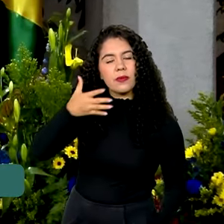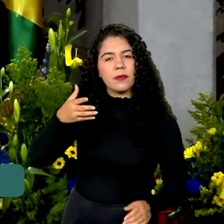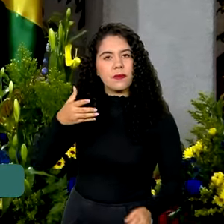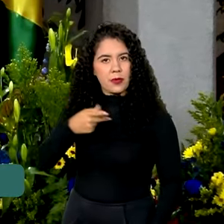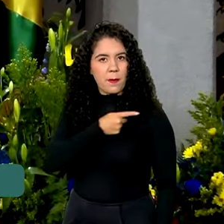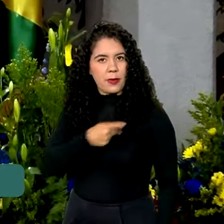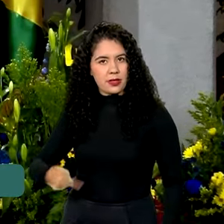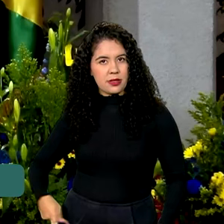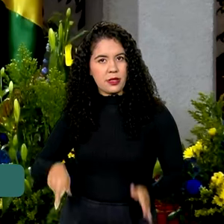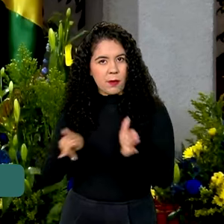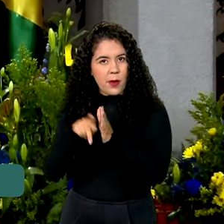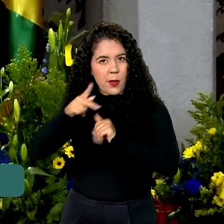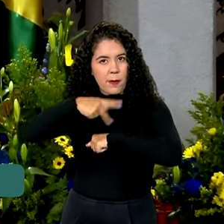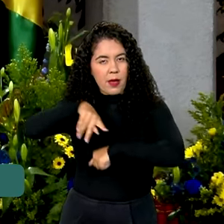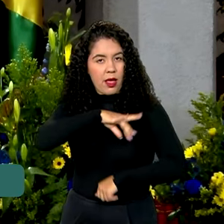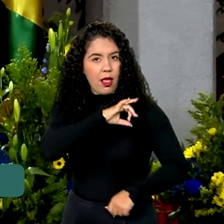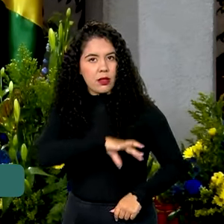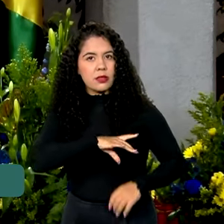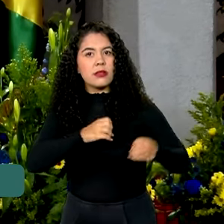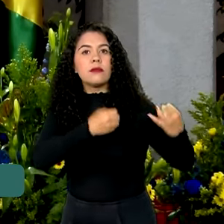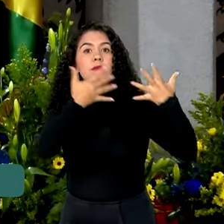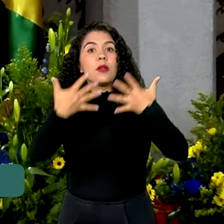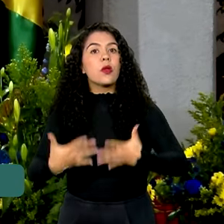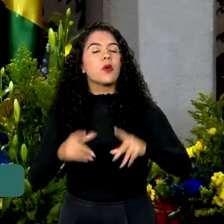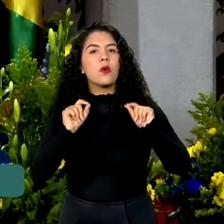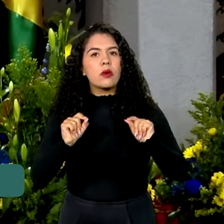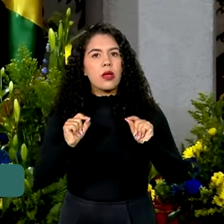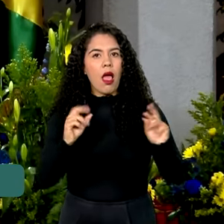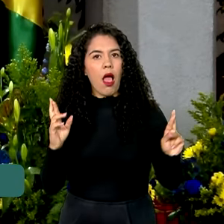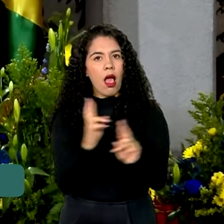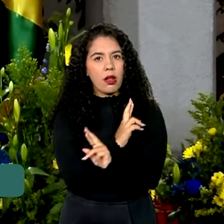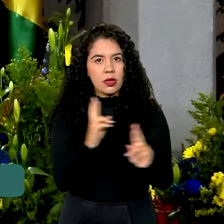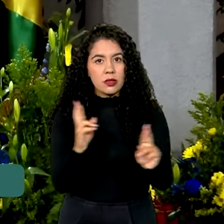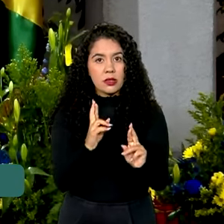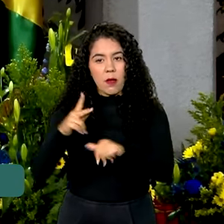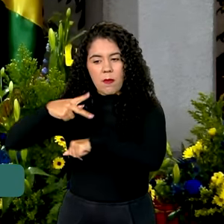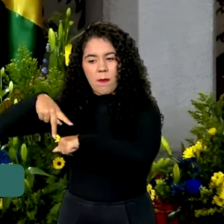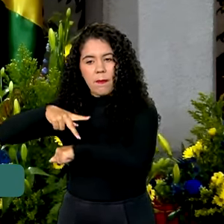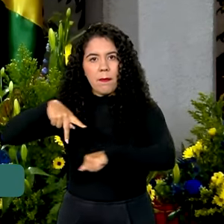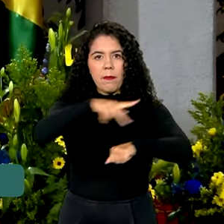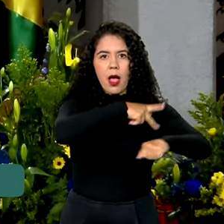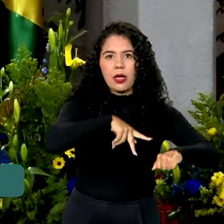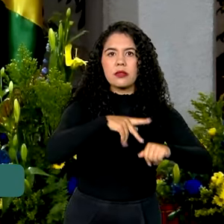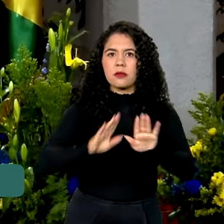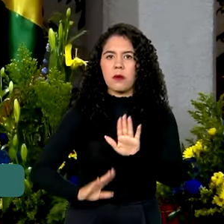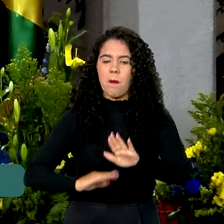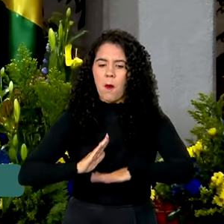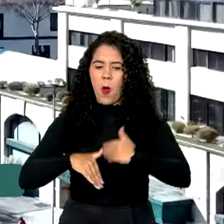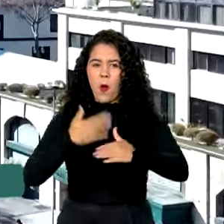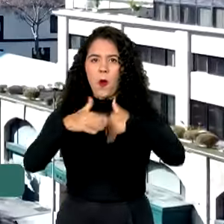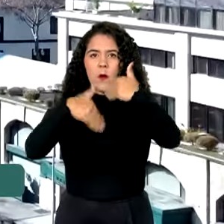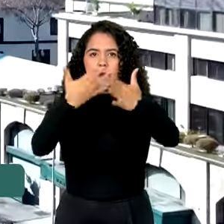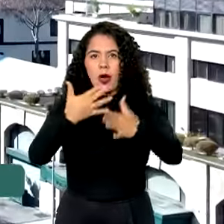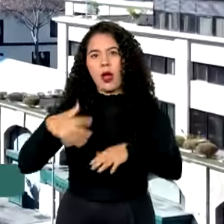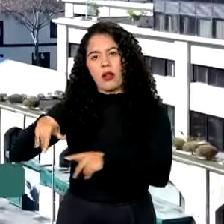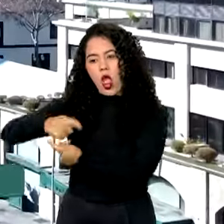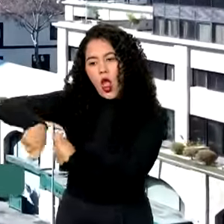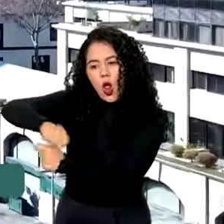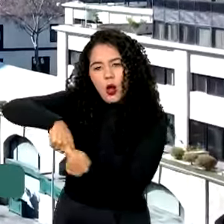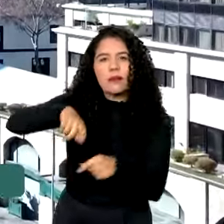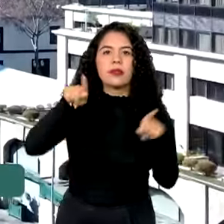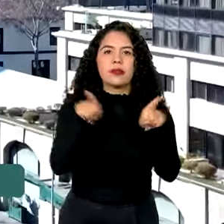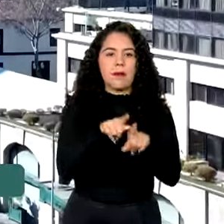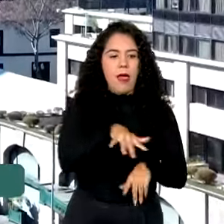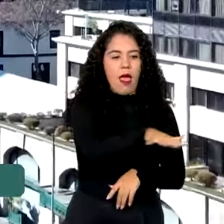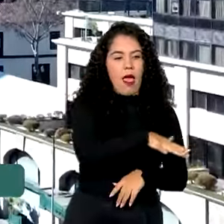destacou o avanço das relações entre os dois países, como no comércio e turismo, e anunciou